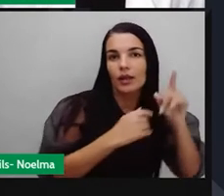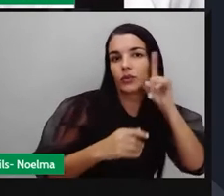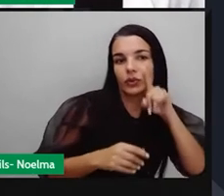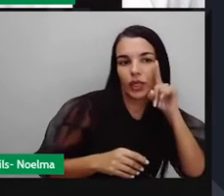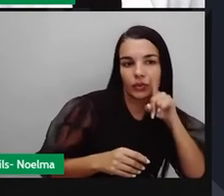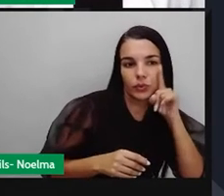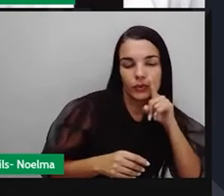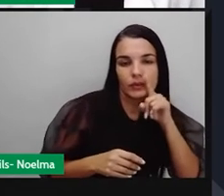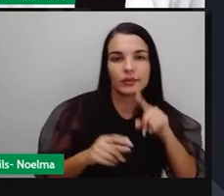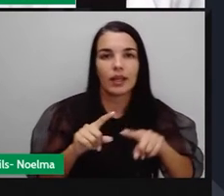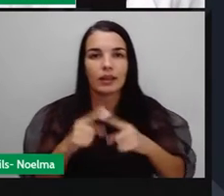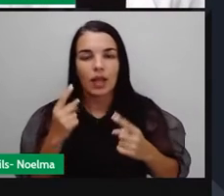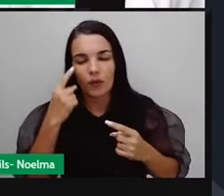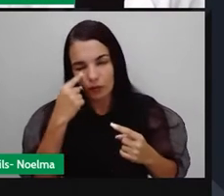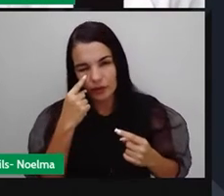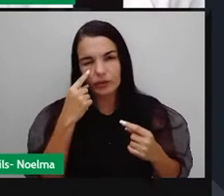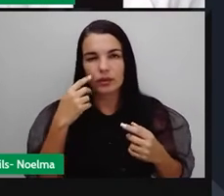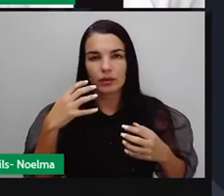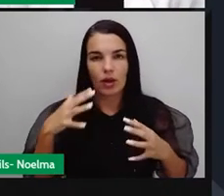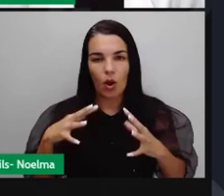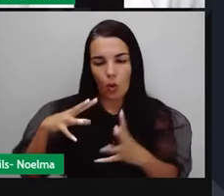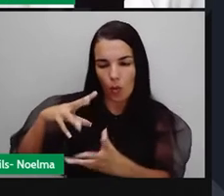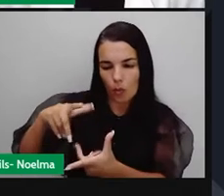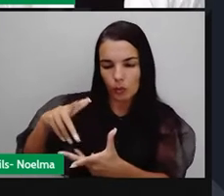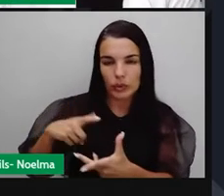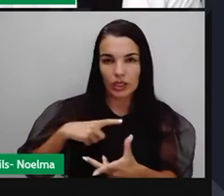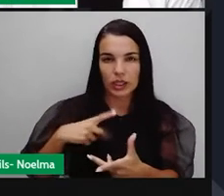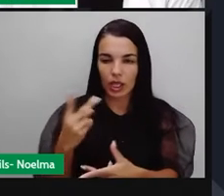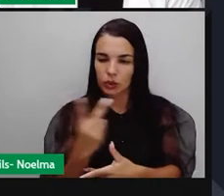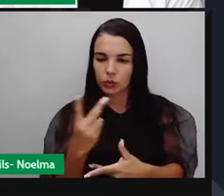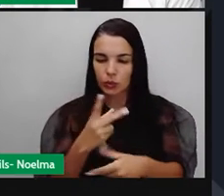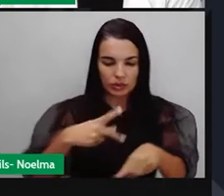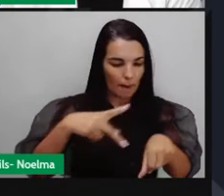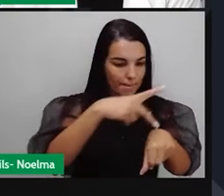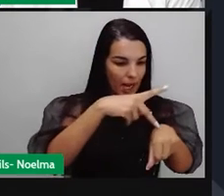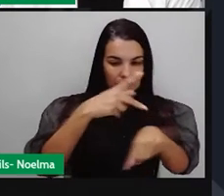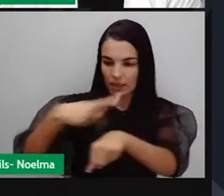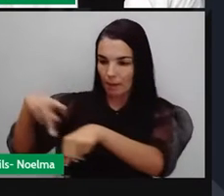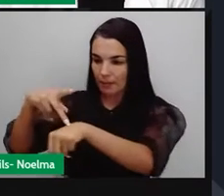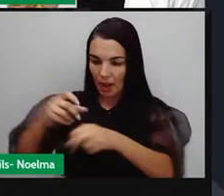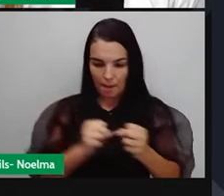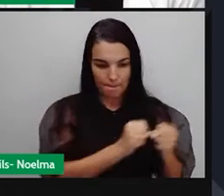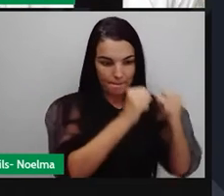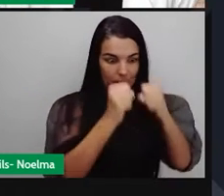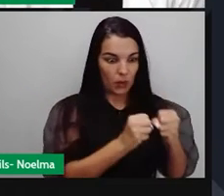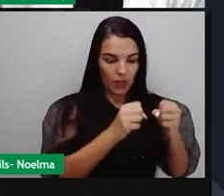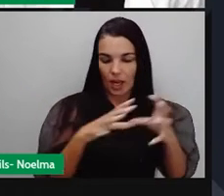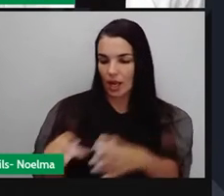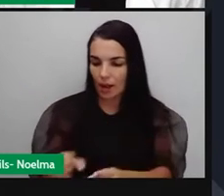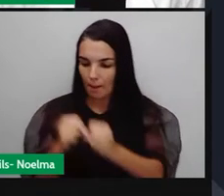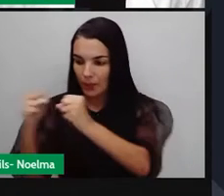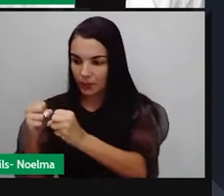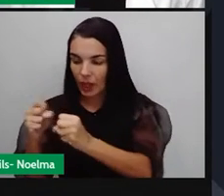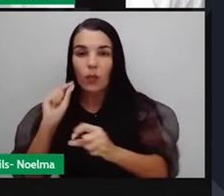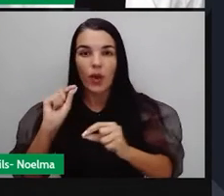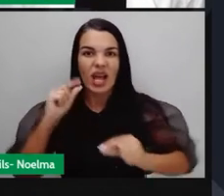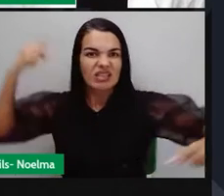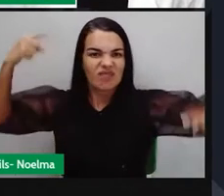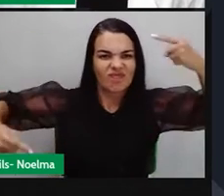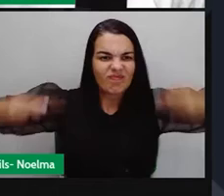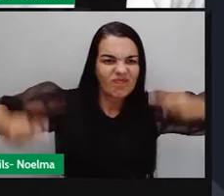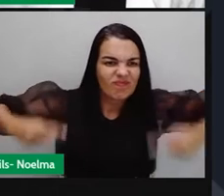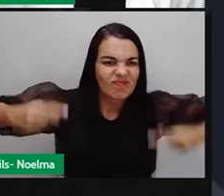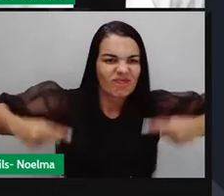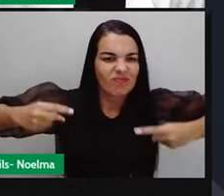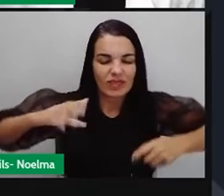Fria. Um mundo que tinha duas superpotências, e outras duas superpotências, disputando para saber quem